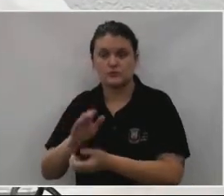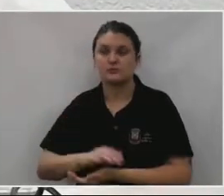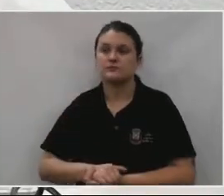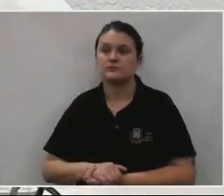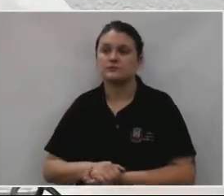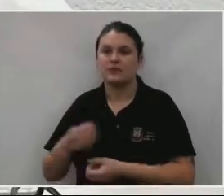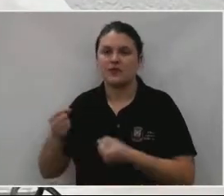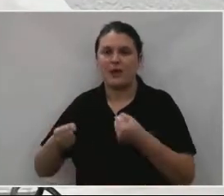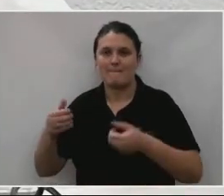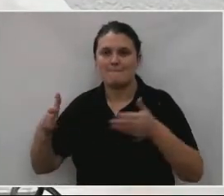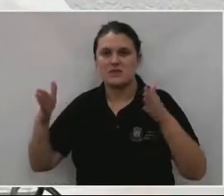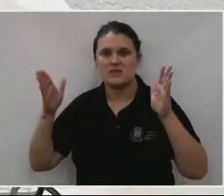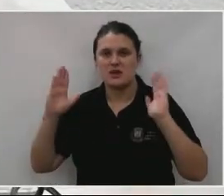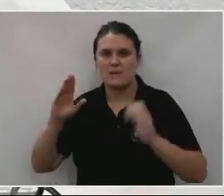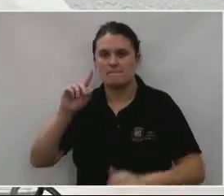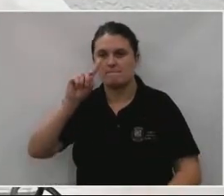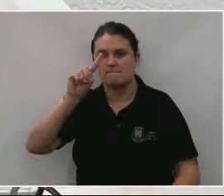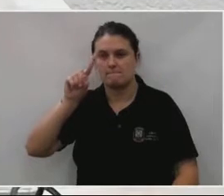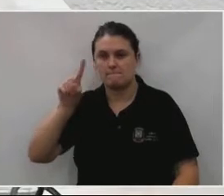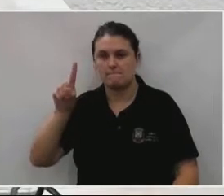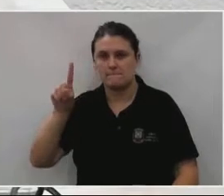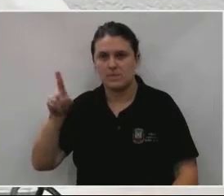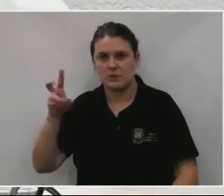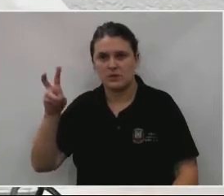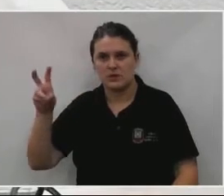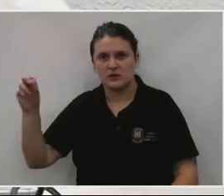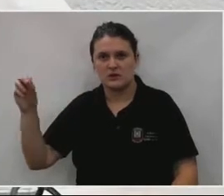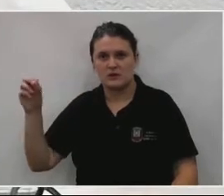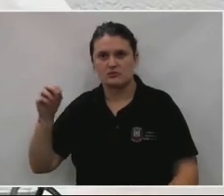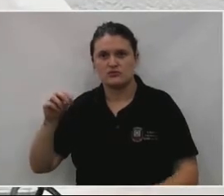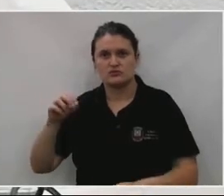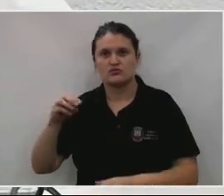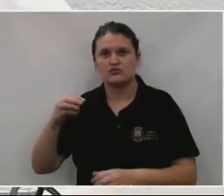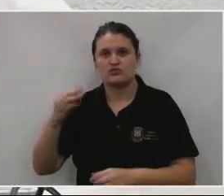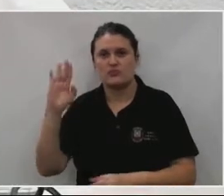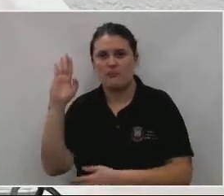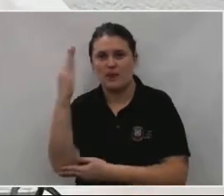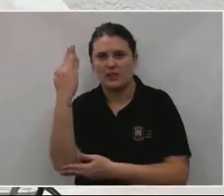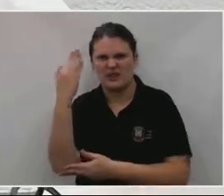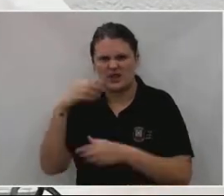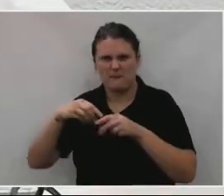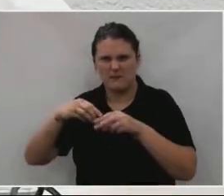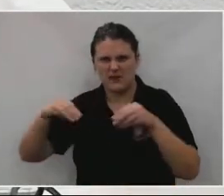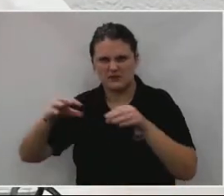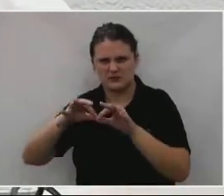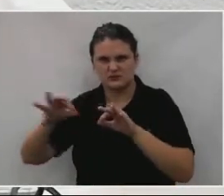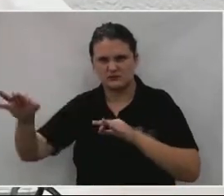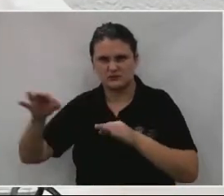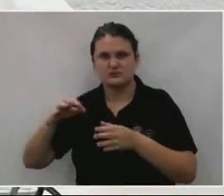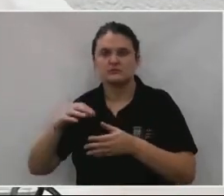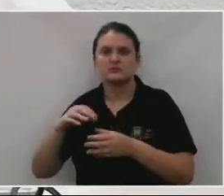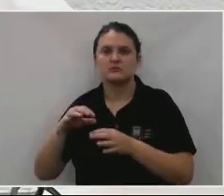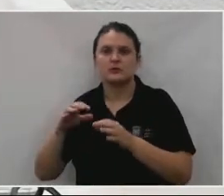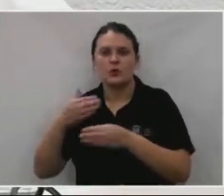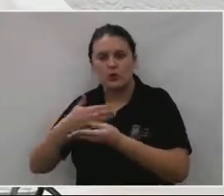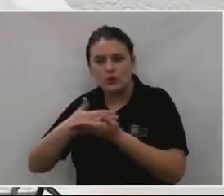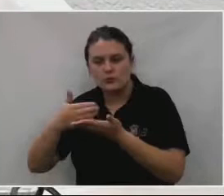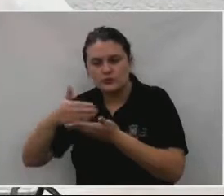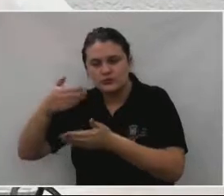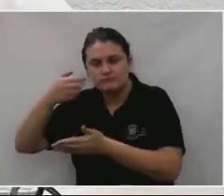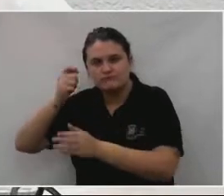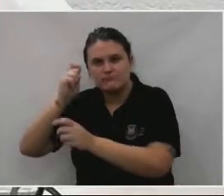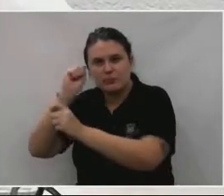1.500 metros de madeira para começar a fazer a estrutura para colocar